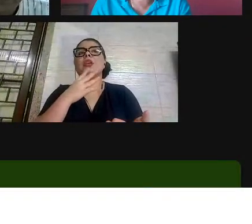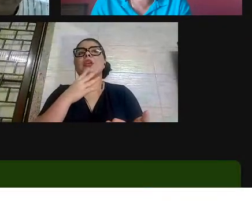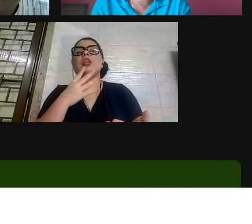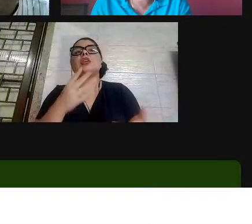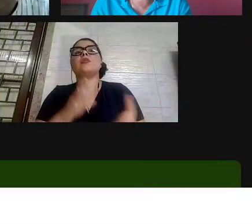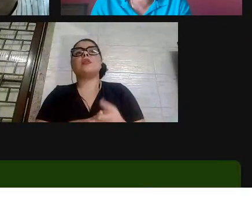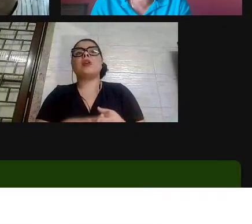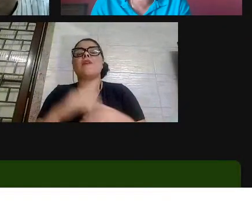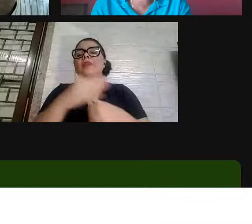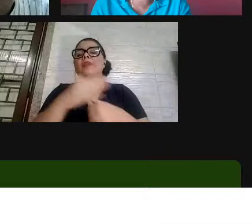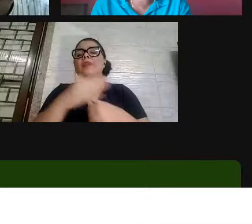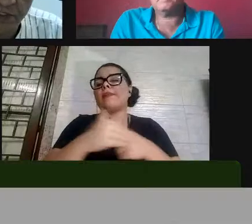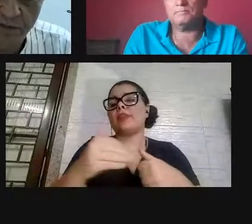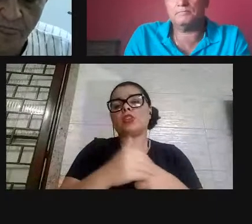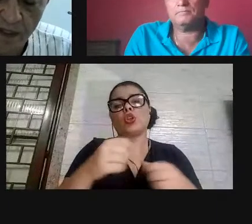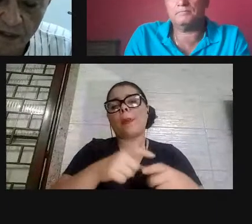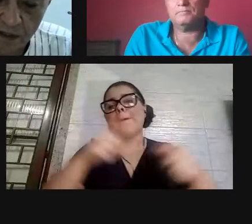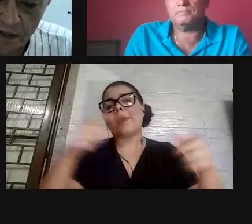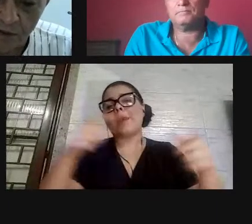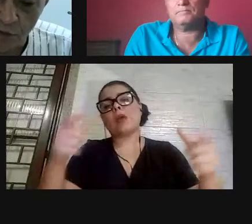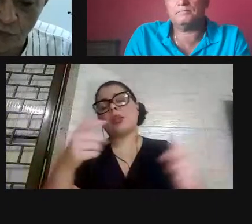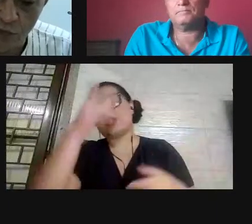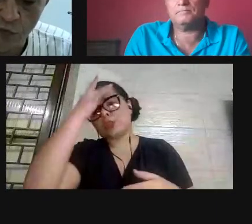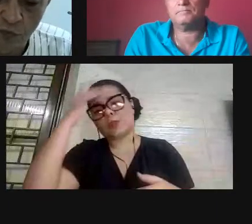afetivos para a maioria das pessoas.